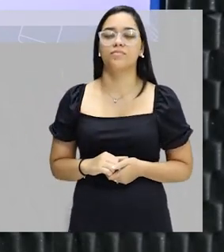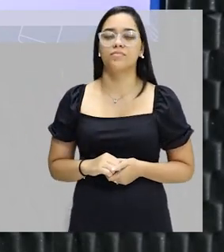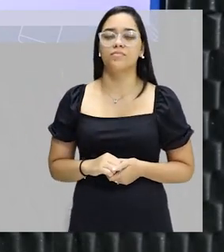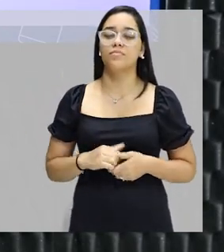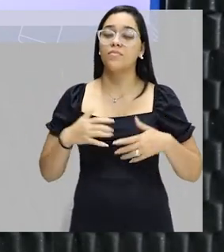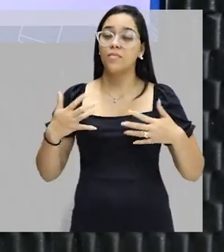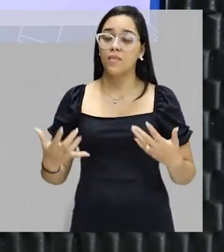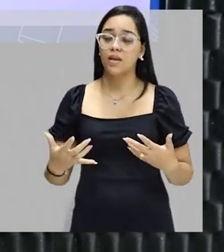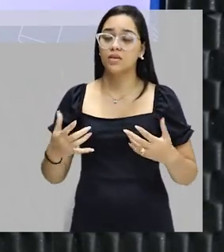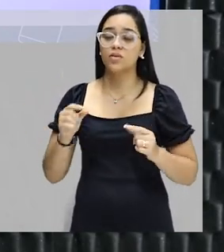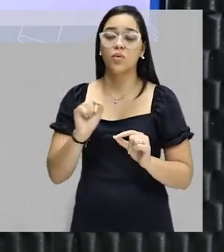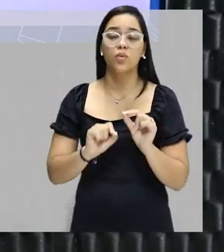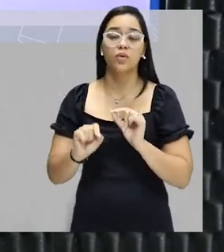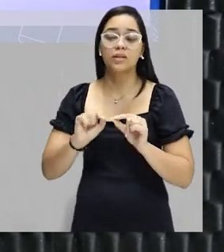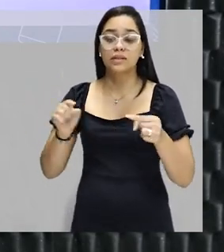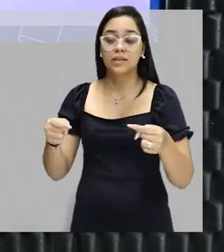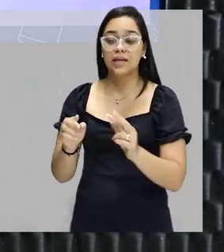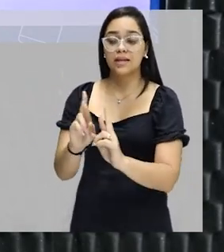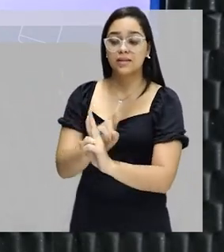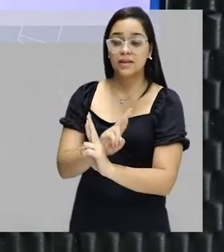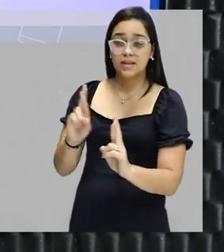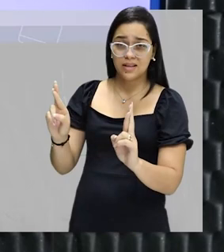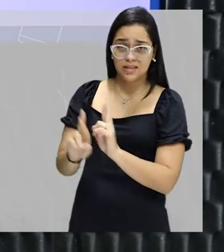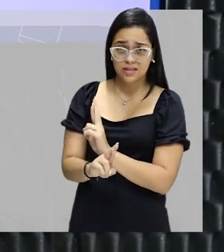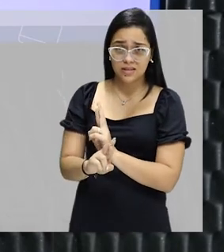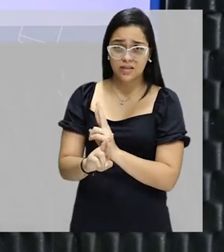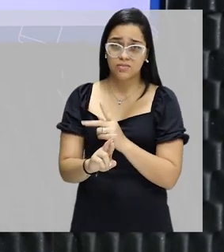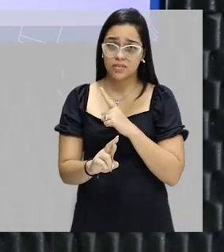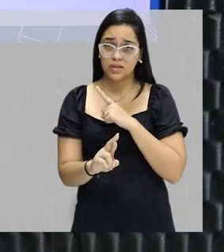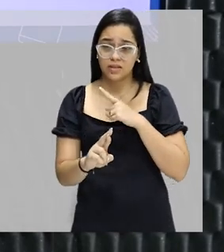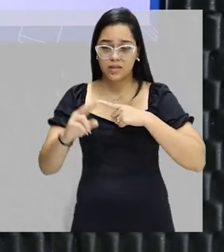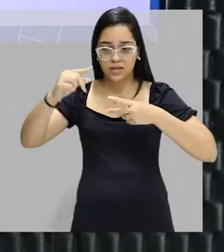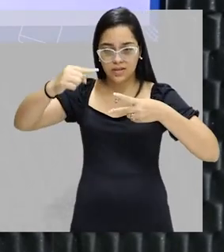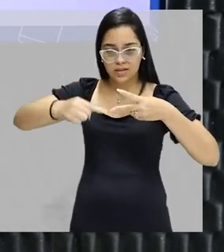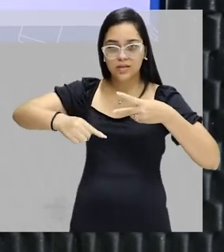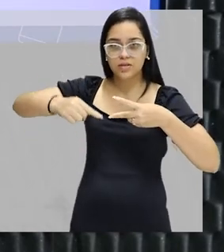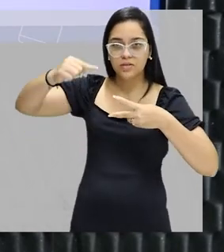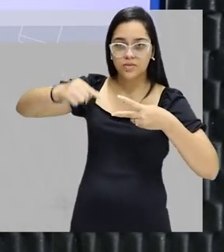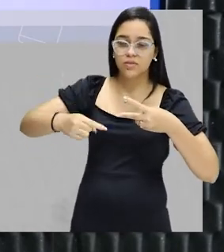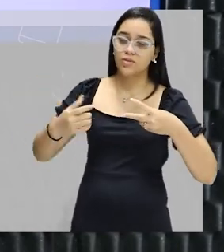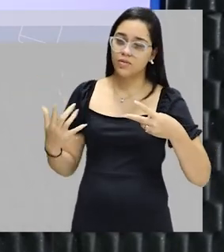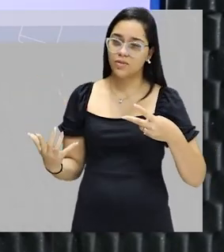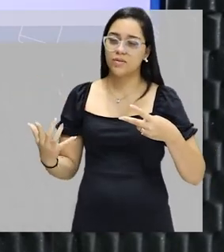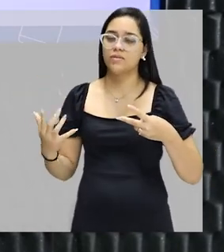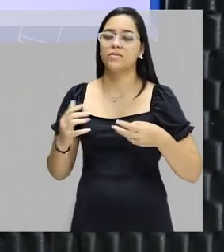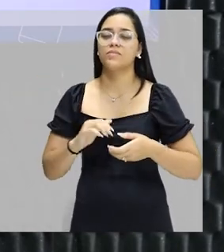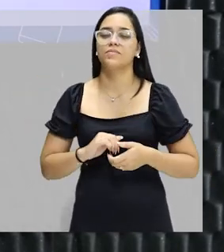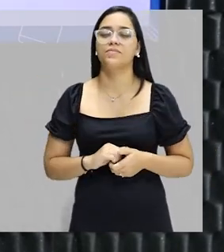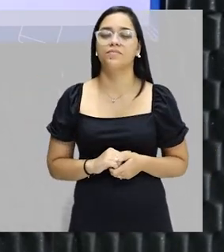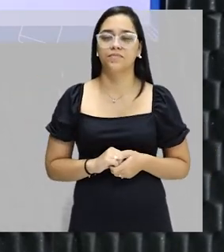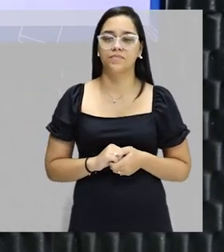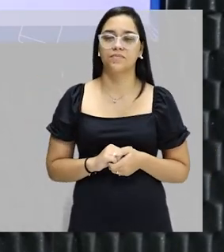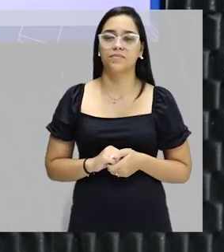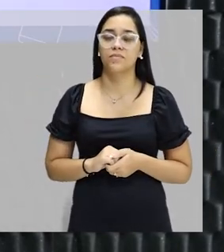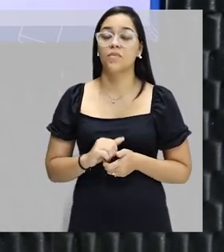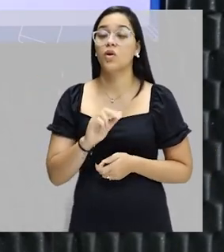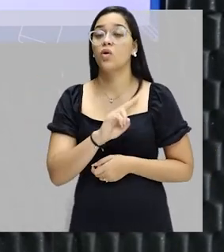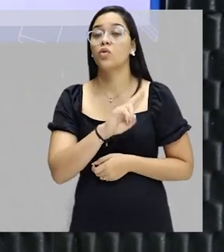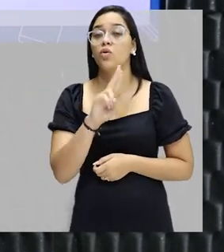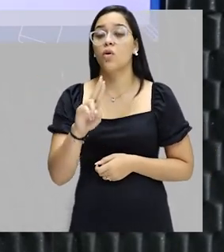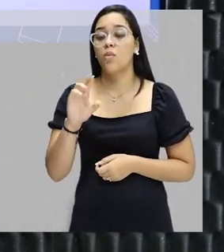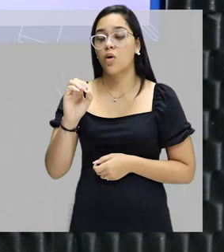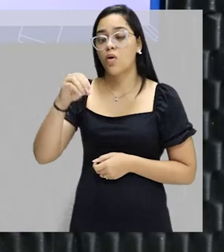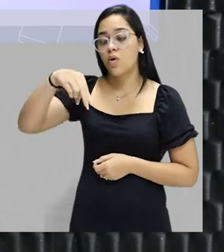combinação, na verdade, essa relação matemática entre soluto, solvente ou soluto e solução, chamamos de